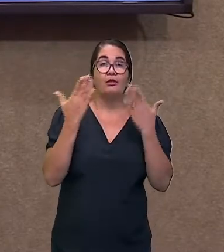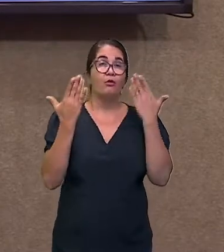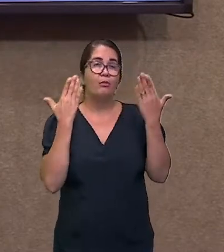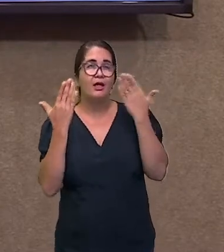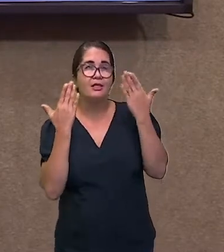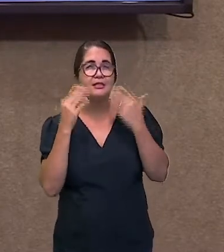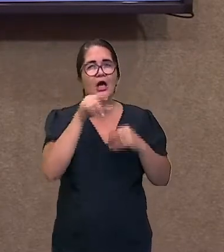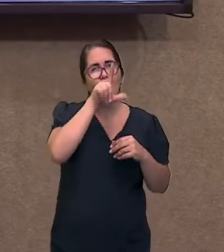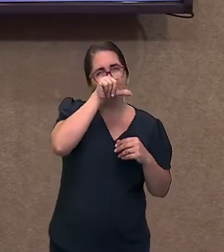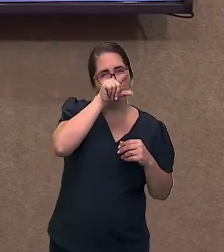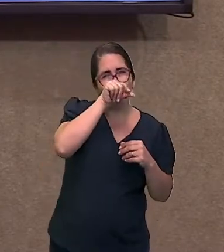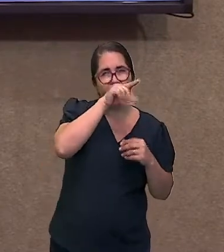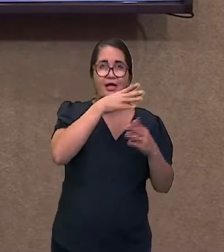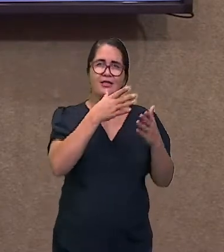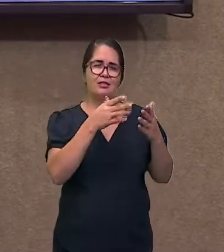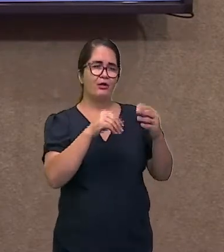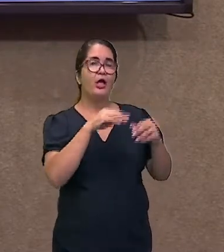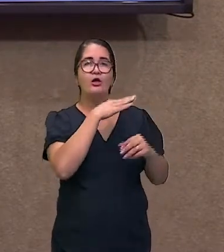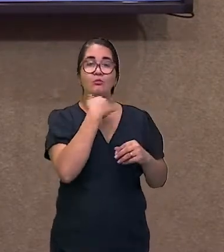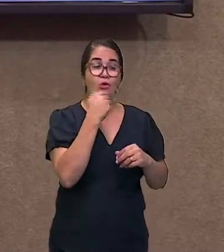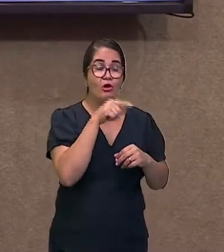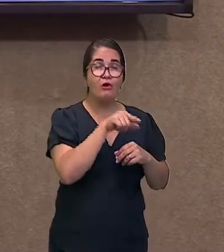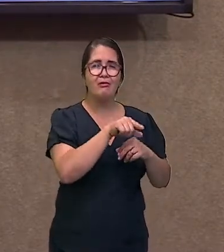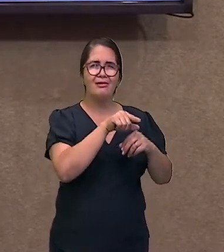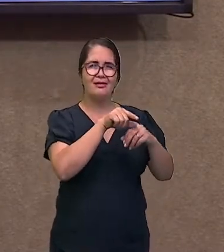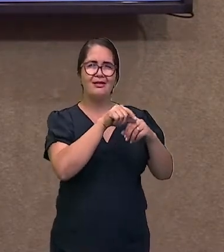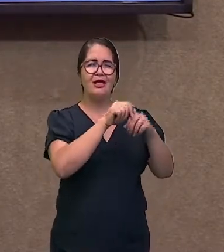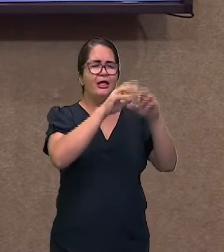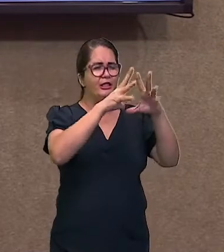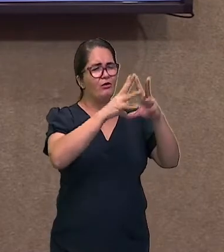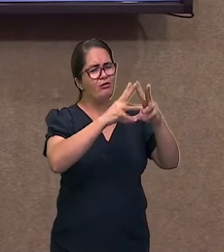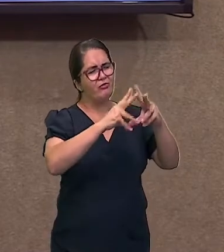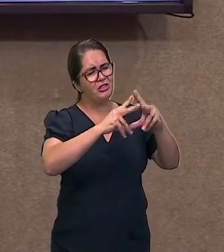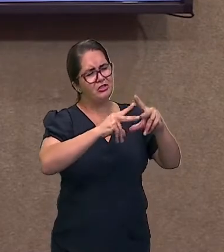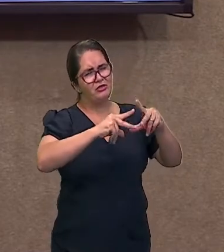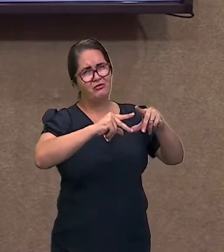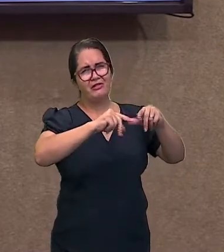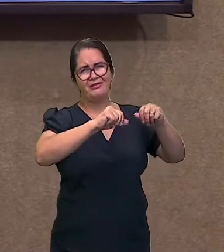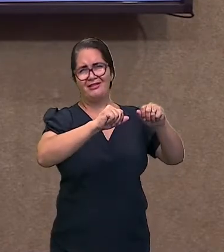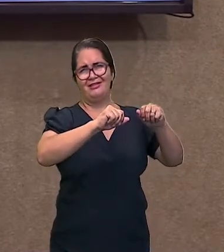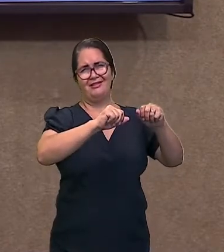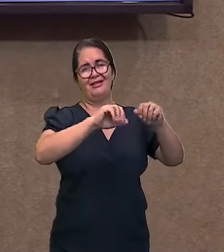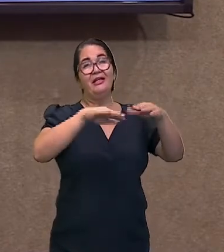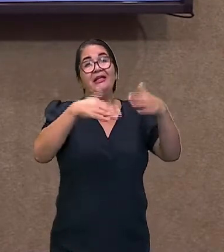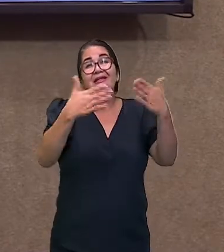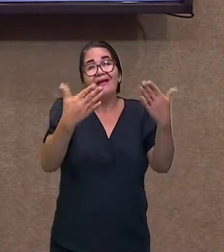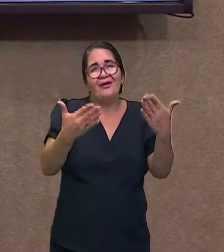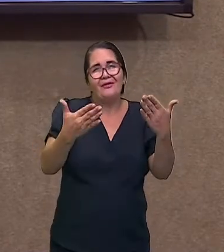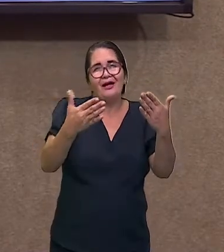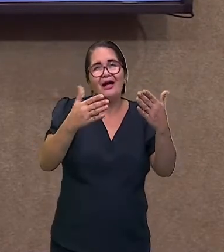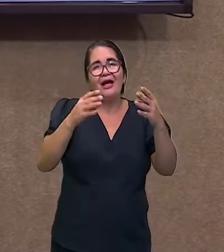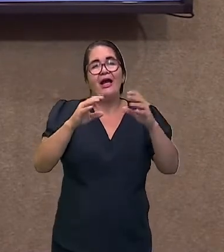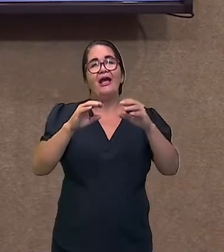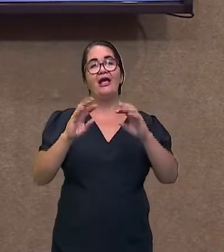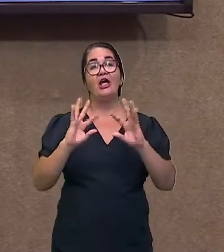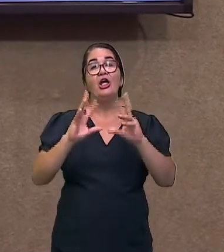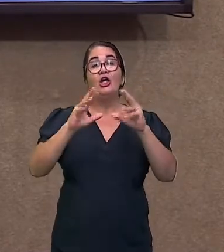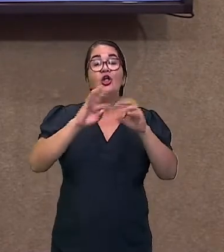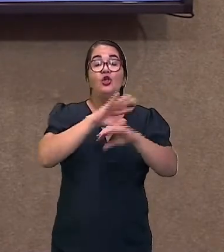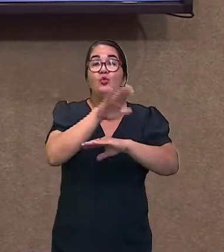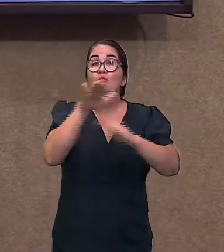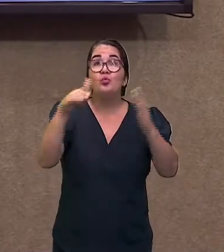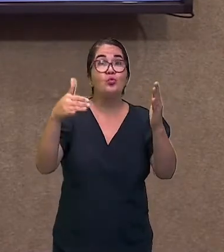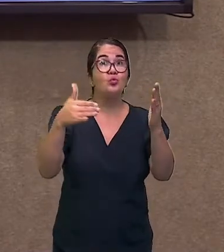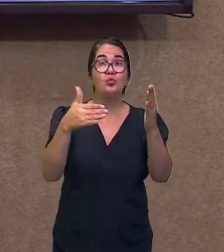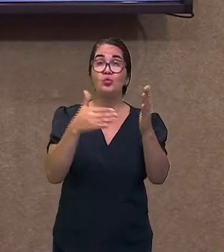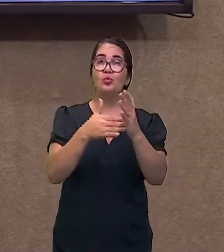aproveitadas pelos outros seres. Então, tudo é uma cadeia, tudo é uma teia, tudo